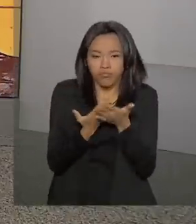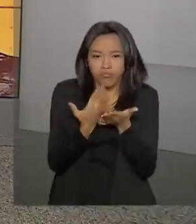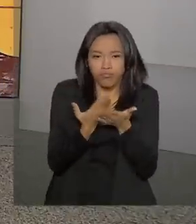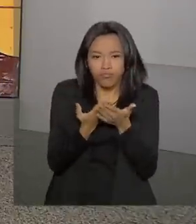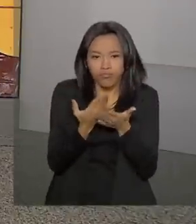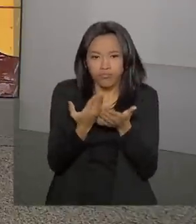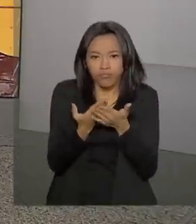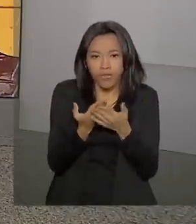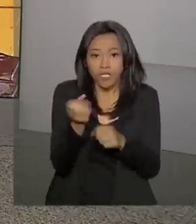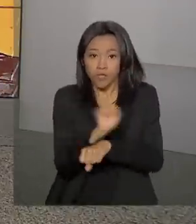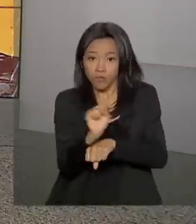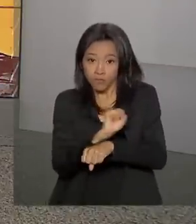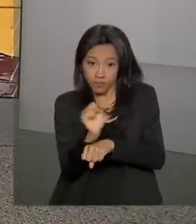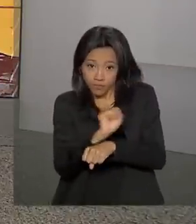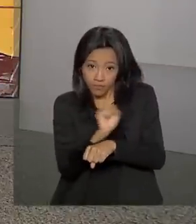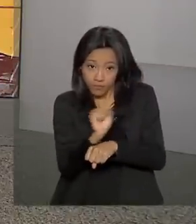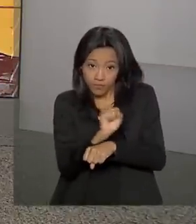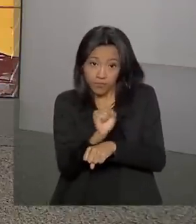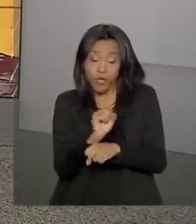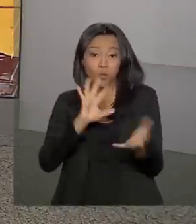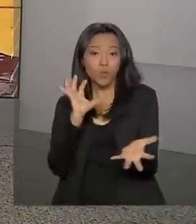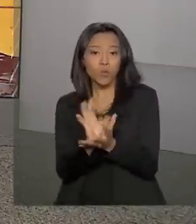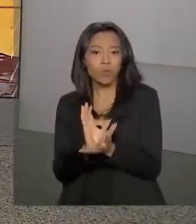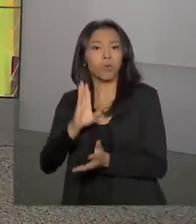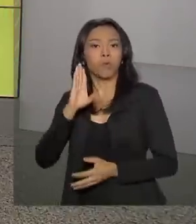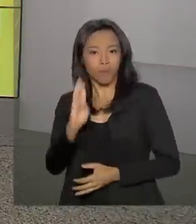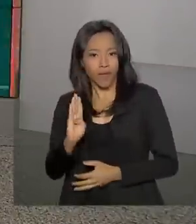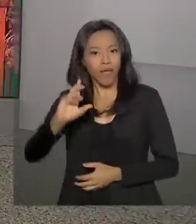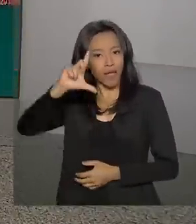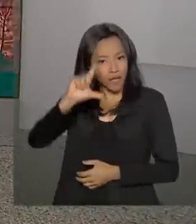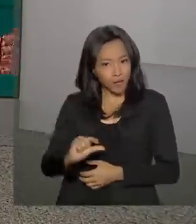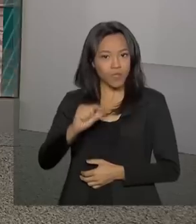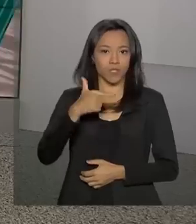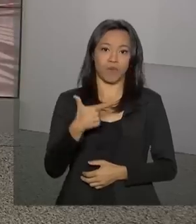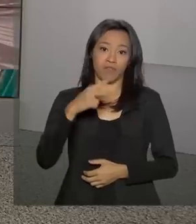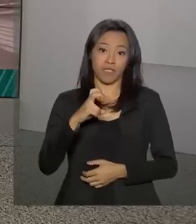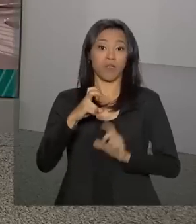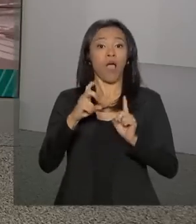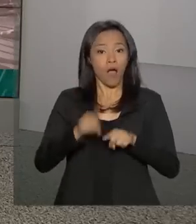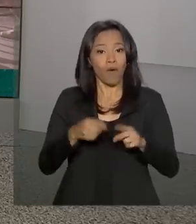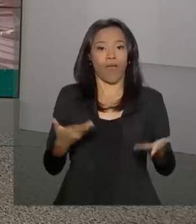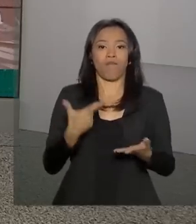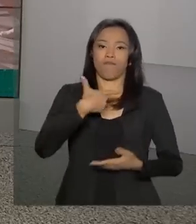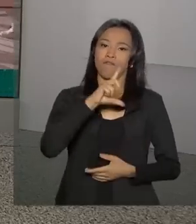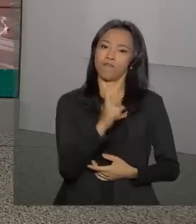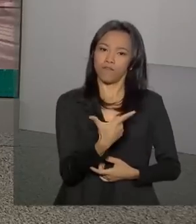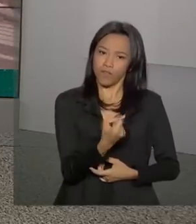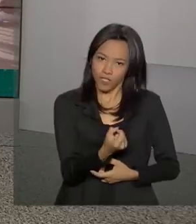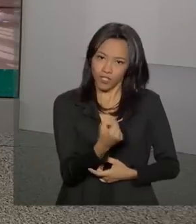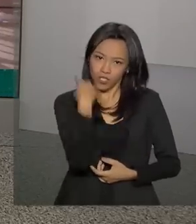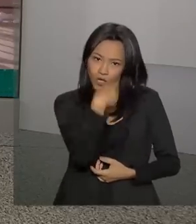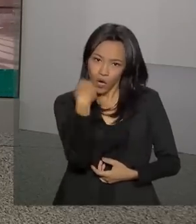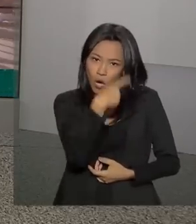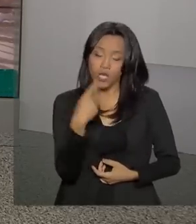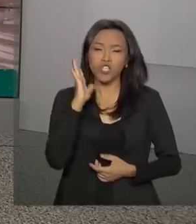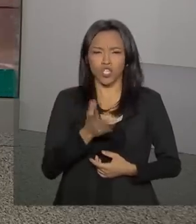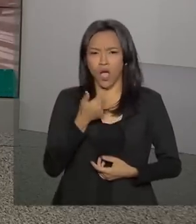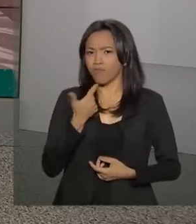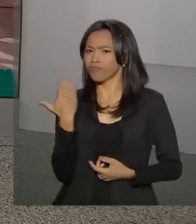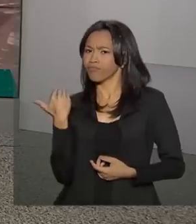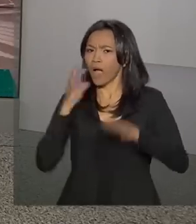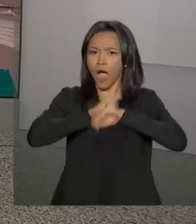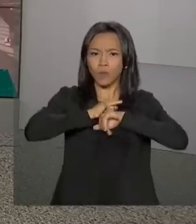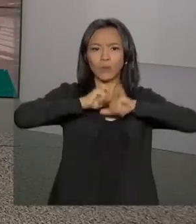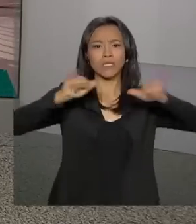curso de direção para alunos da categoria B será reduzido de 25 para 20. As mudanças foram anunciadas na primeira reunião do